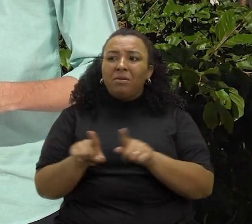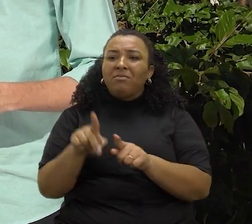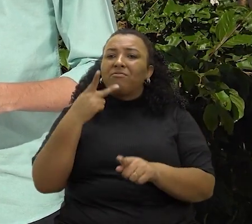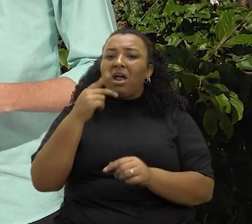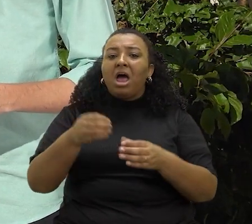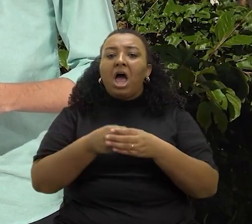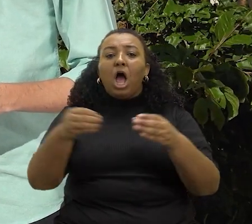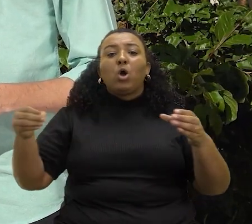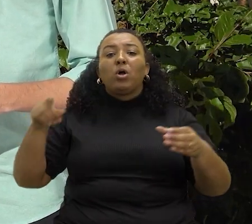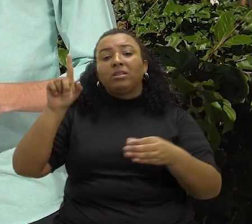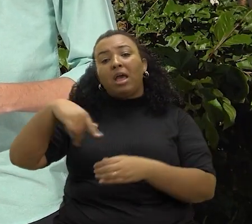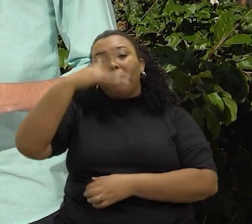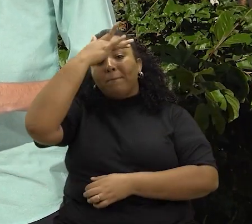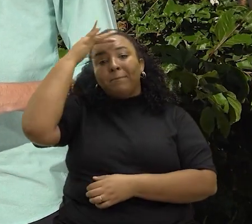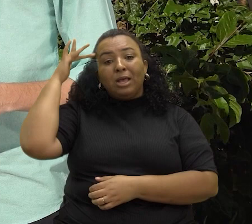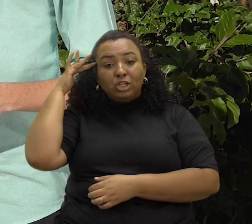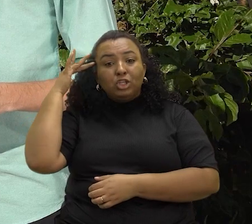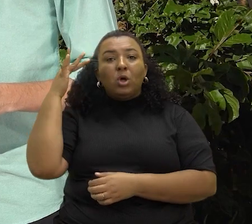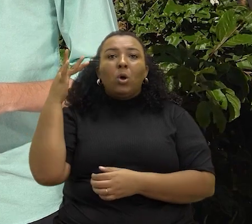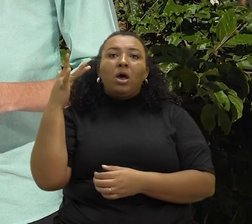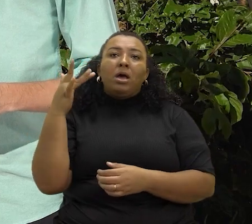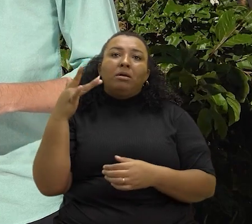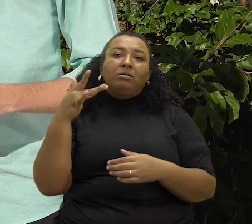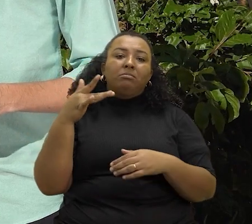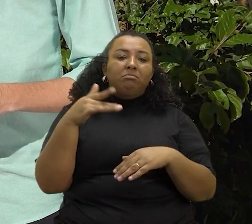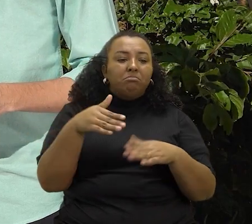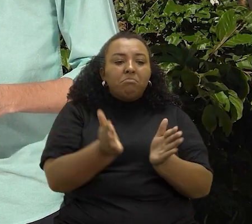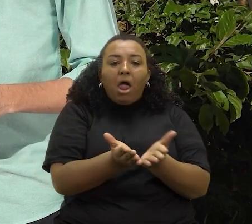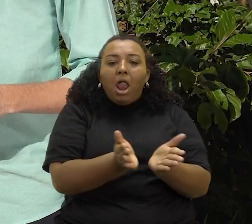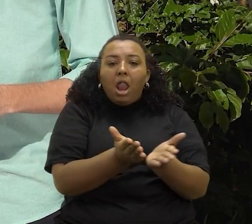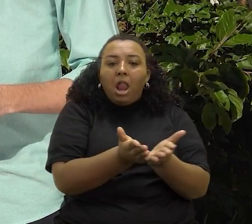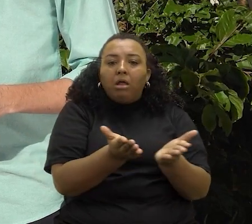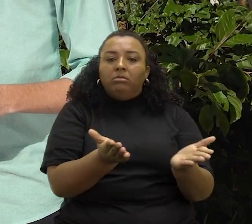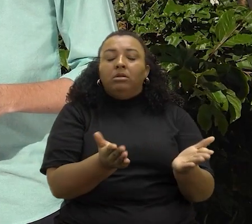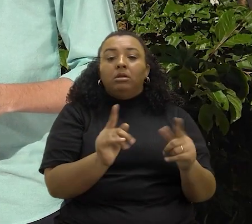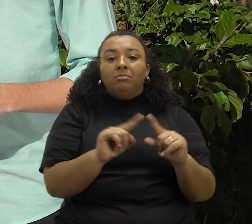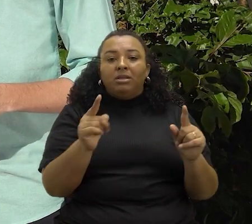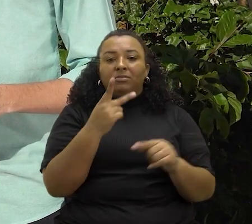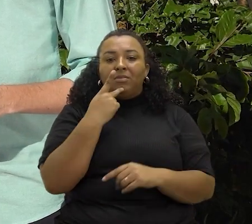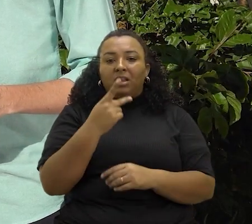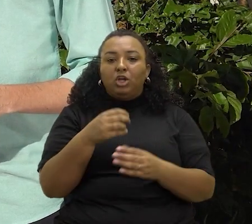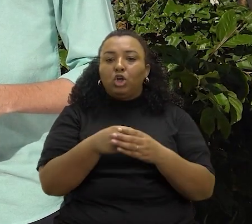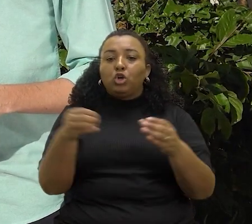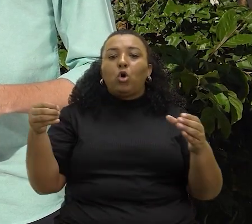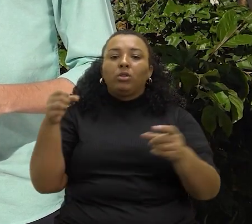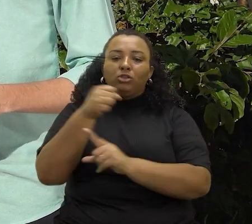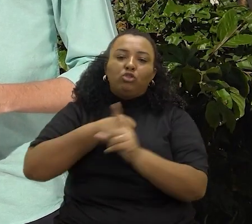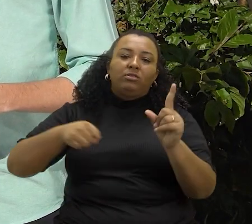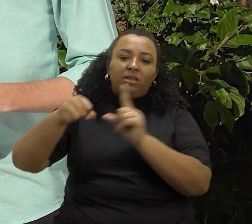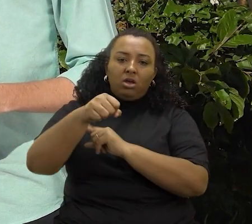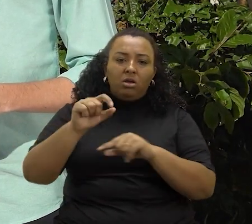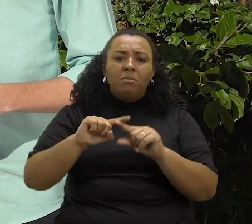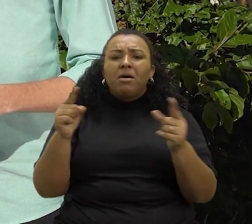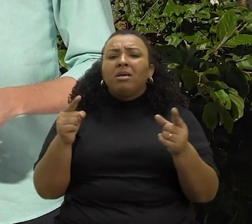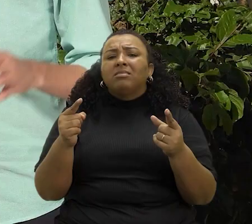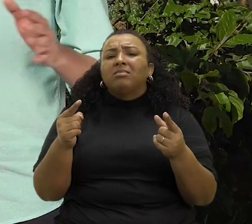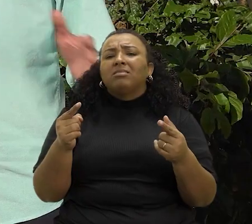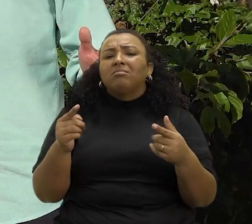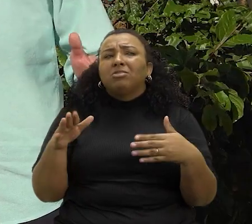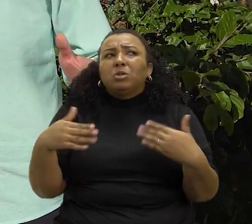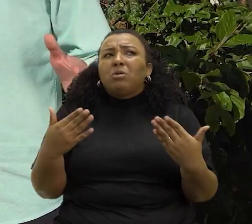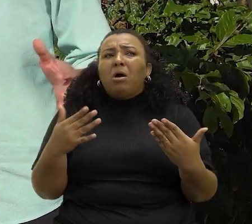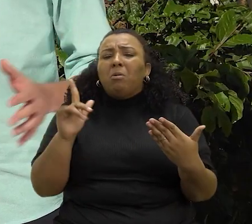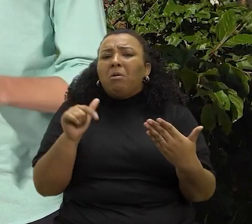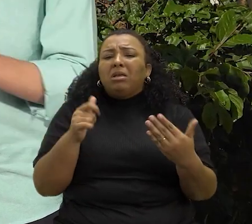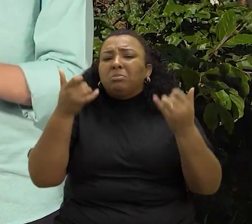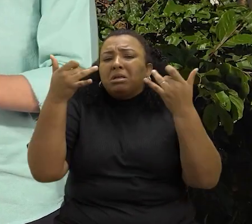argumento, viu, que as cotas deveriam ser para pessoas das classes econômicas mais desfavorecidas. As chamadas cotas sociais. E qual